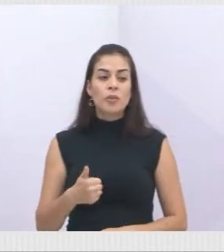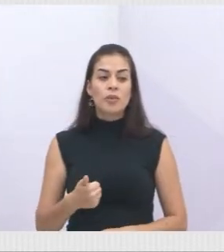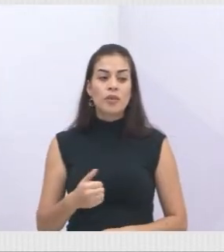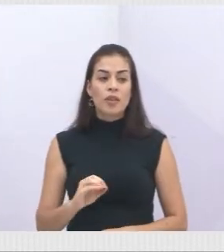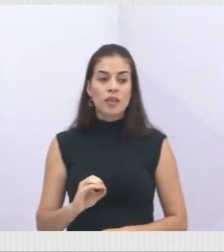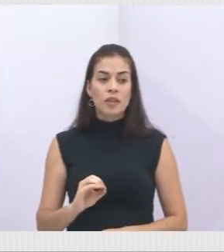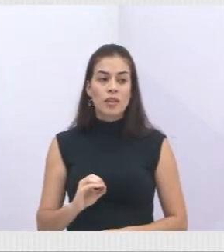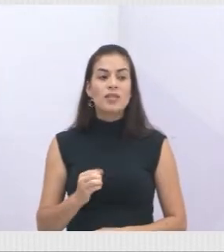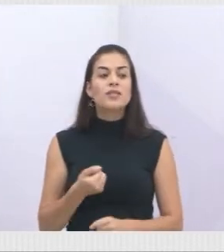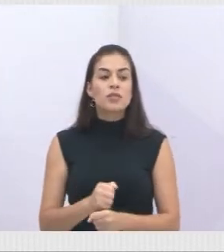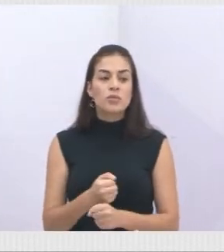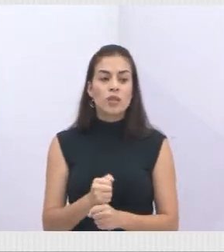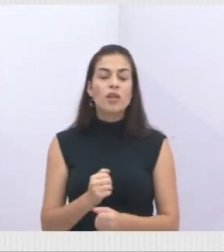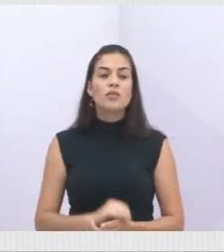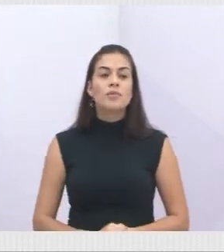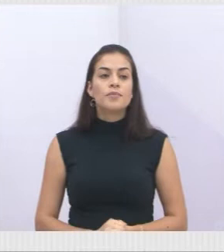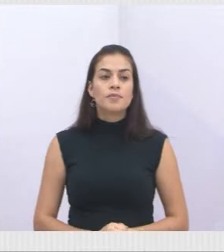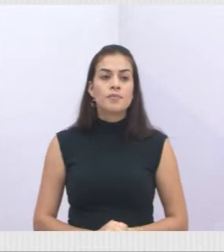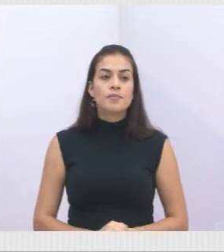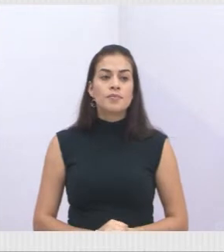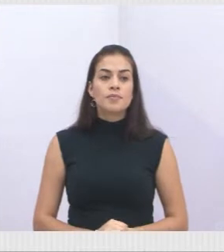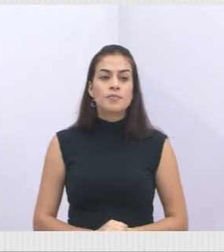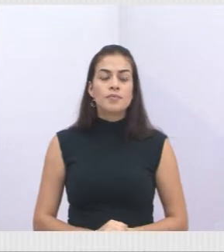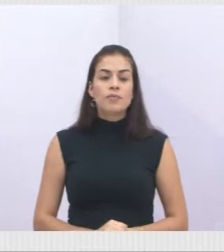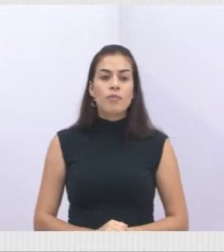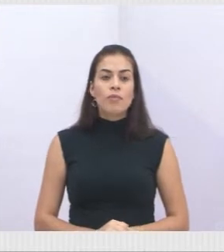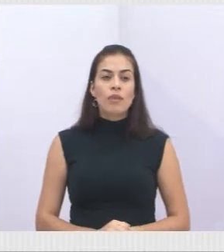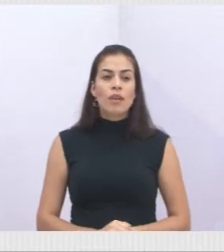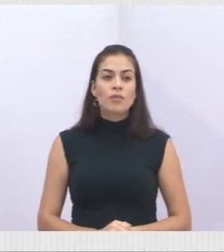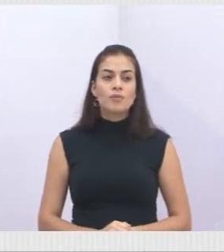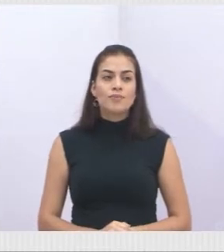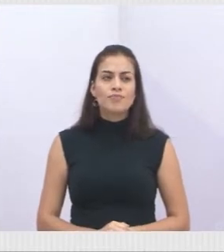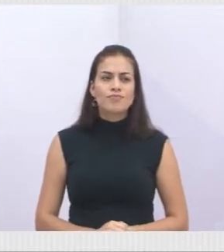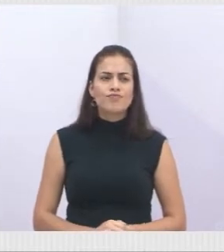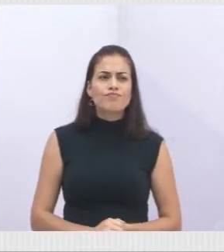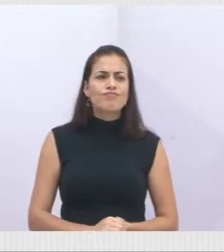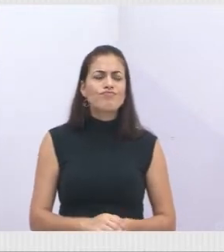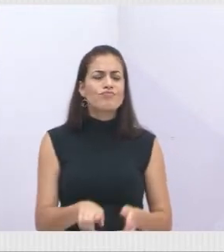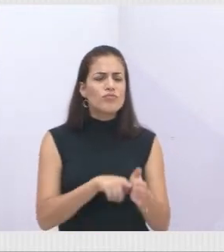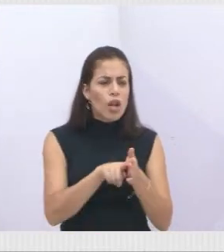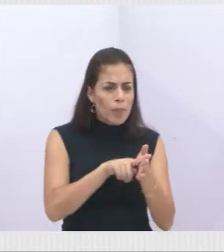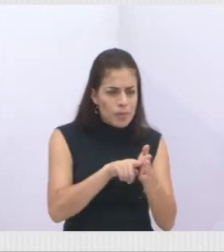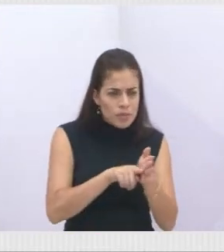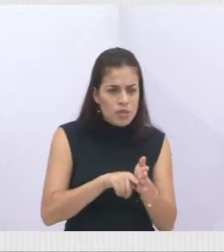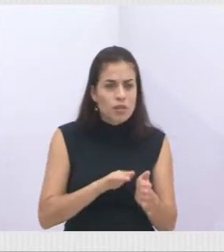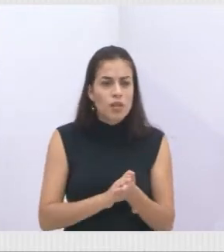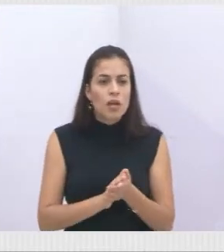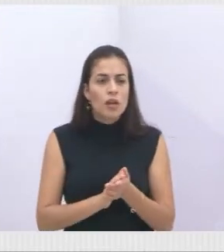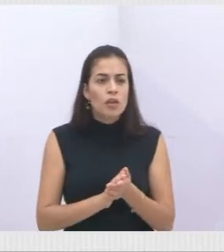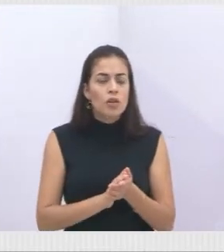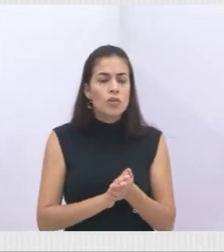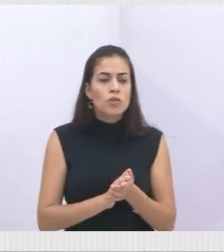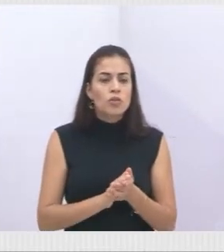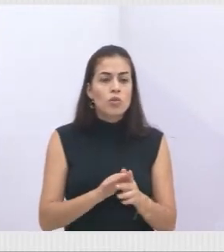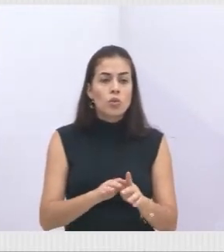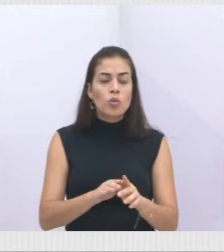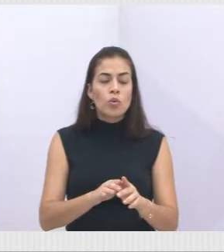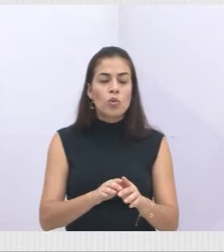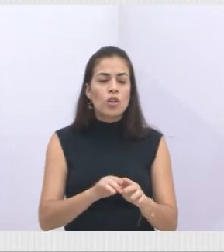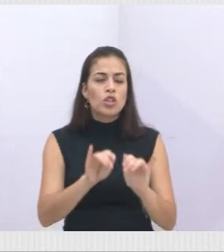levantamento florestal, do Instituto Florestal, um dado oficial do Estado de São Paulo, Jacareí, tinha